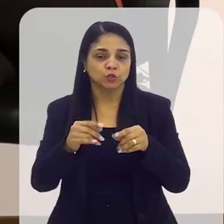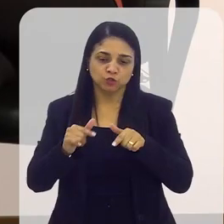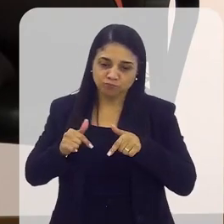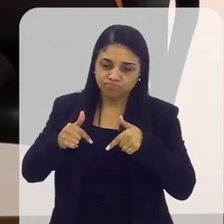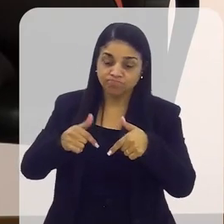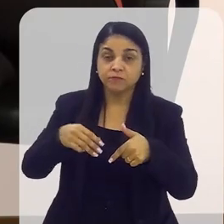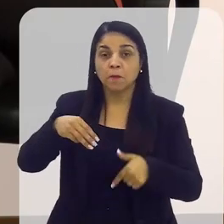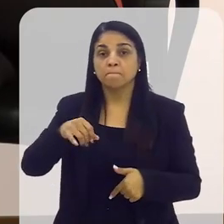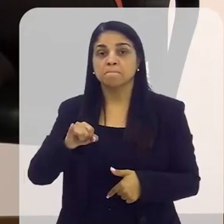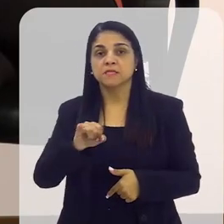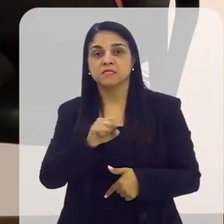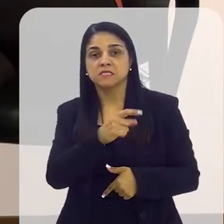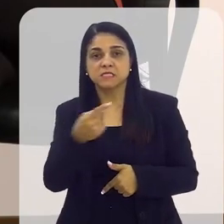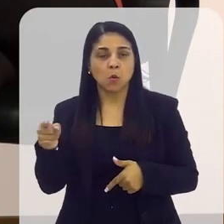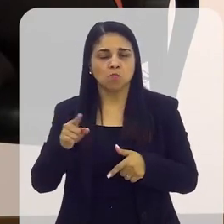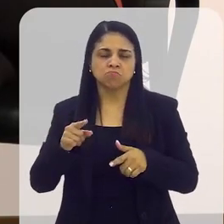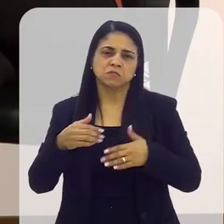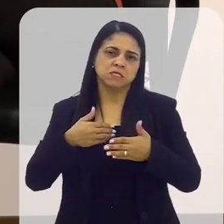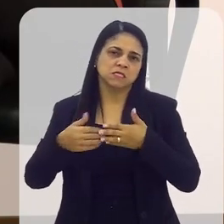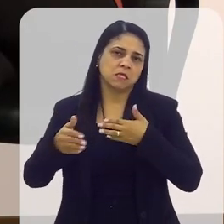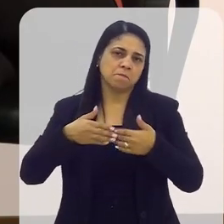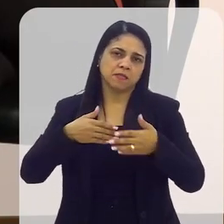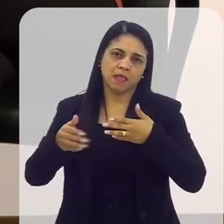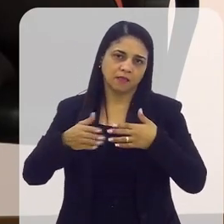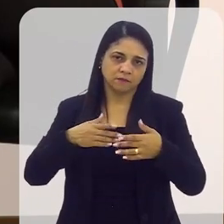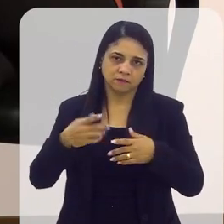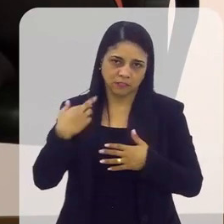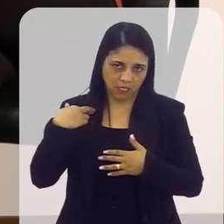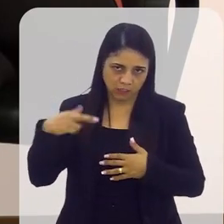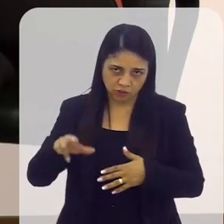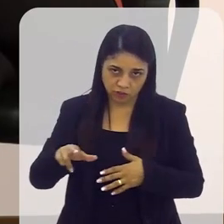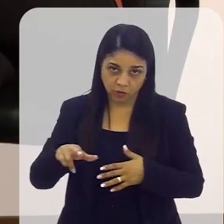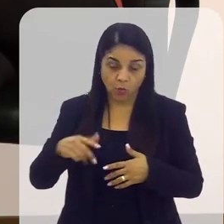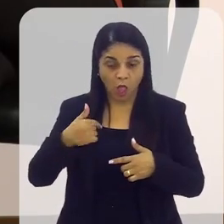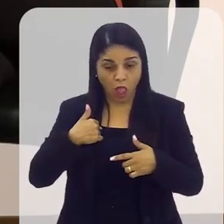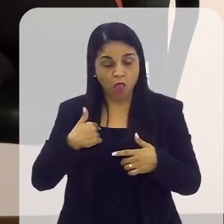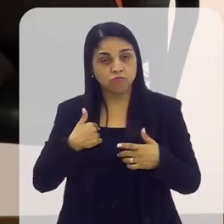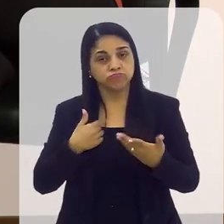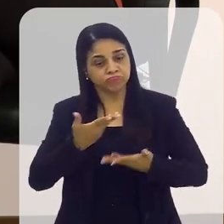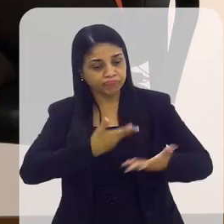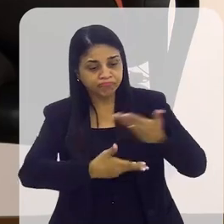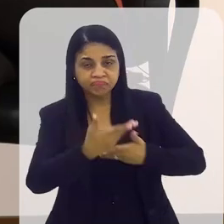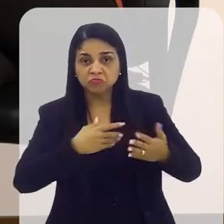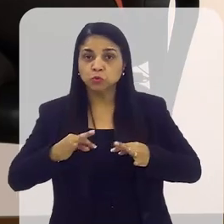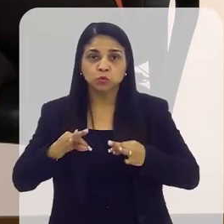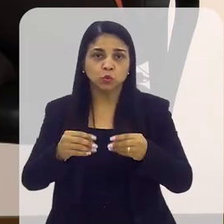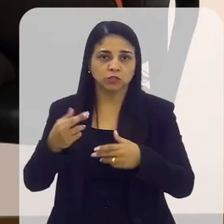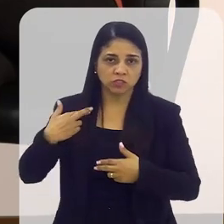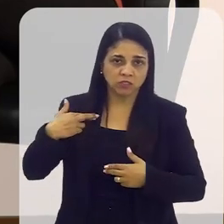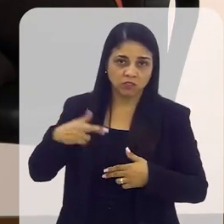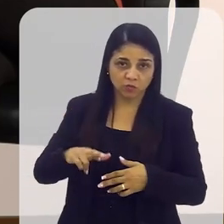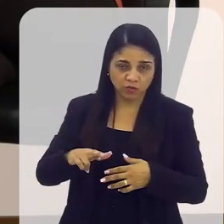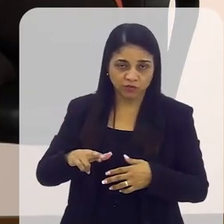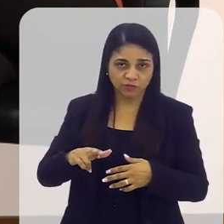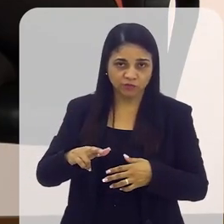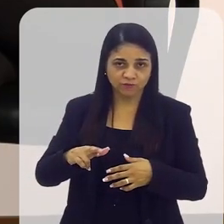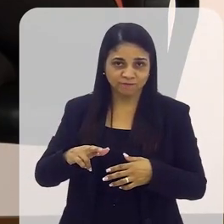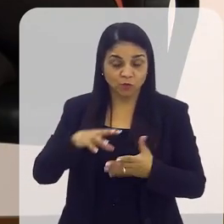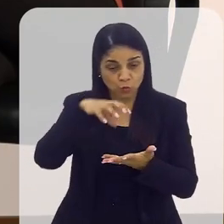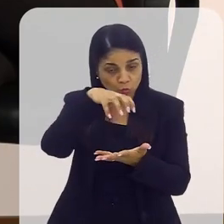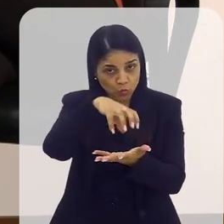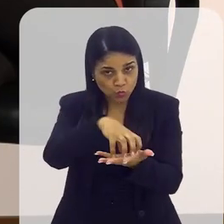função. Independente da religião, como a Neni diz. Eu lido com tantas. Mas em todas elas, gente.